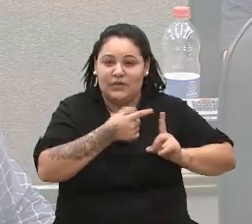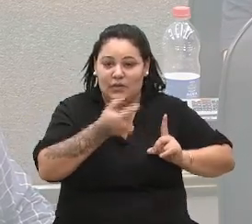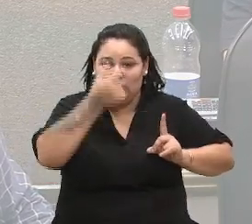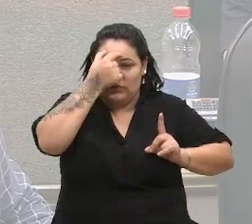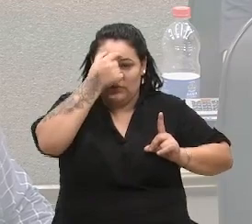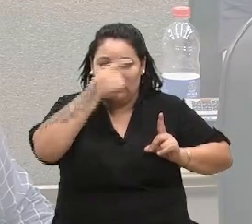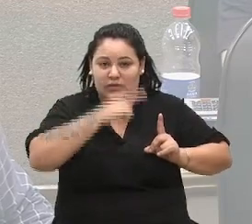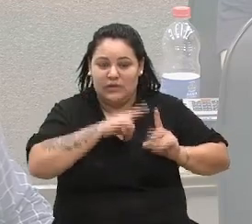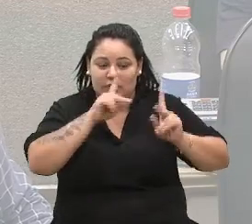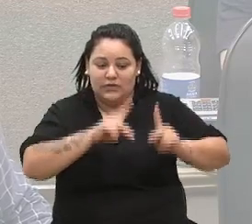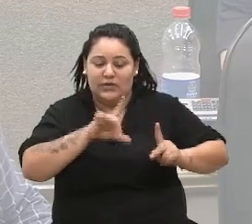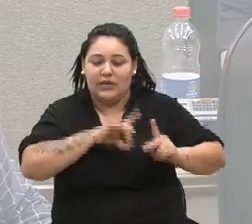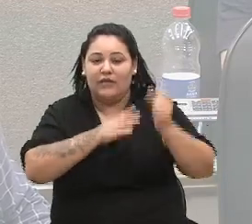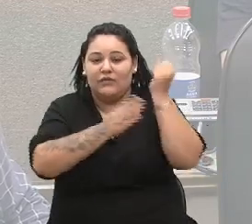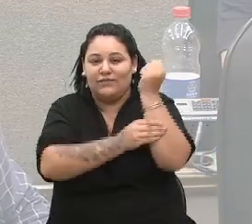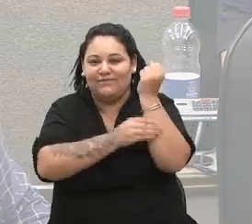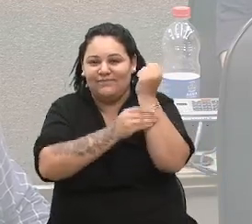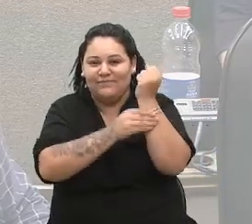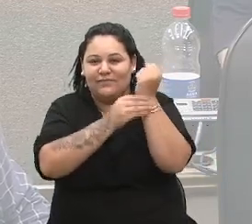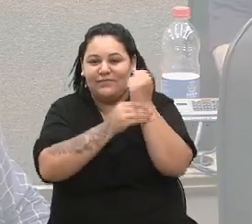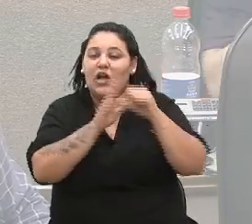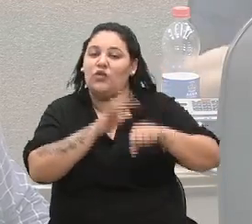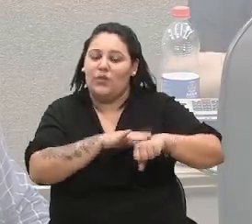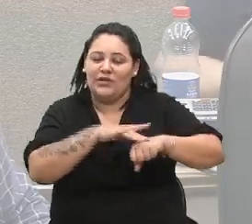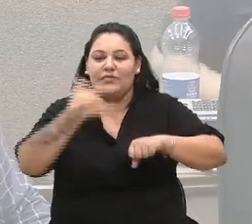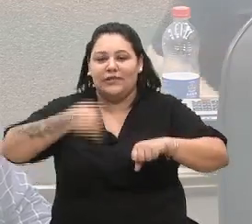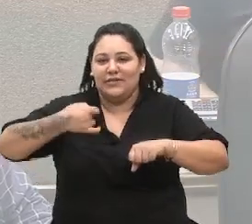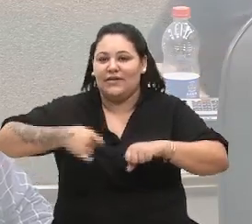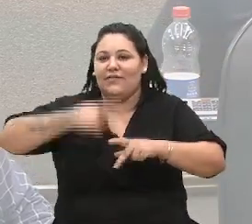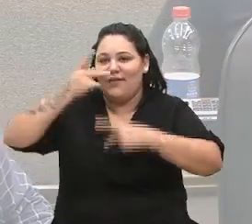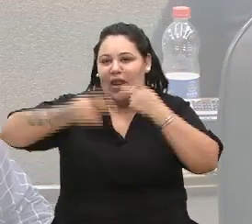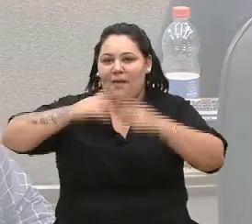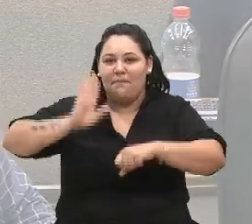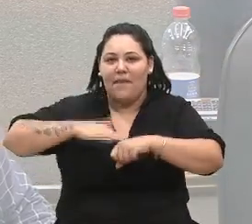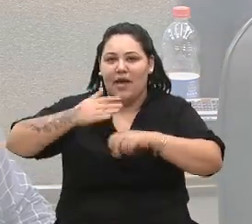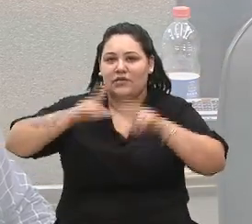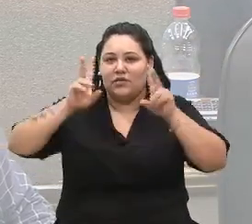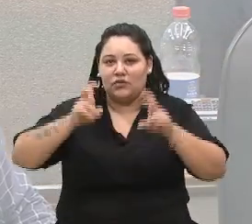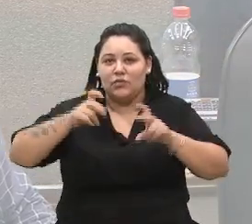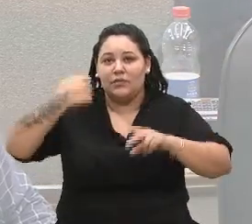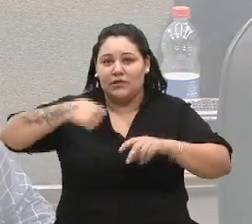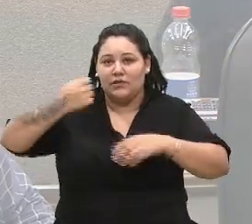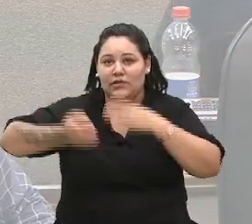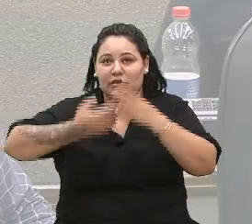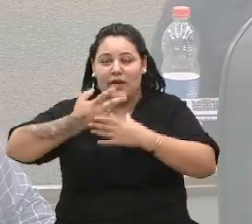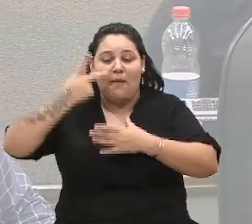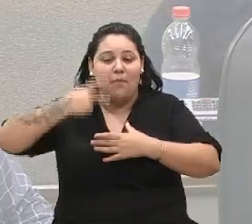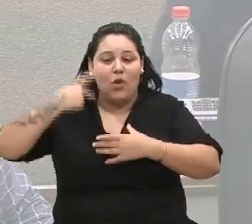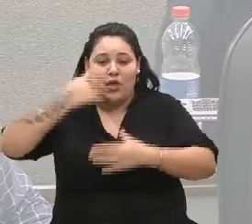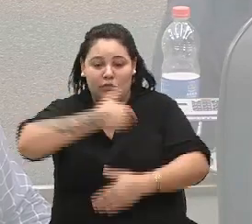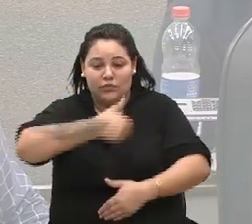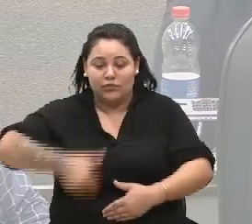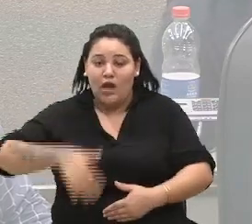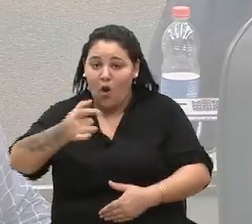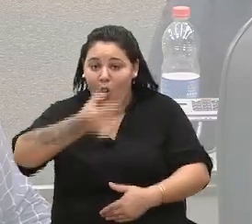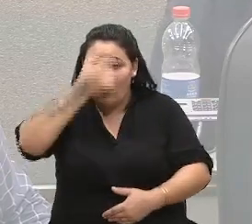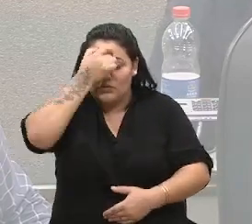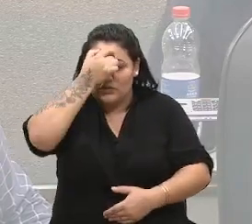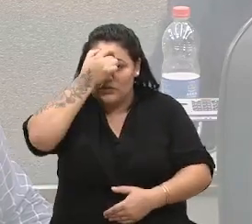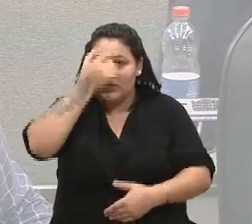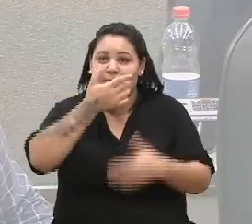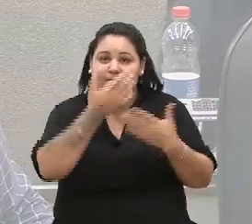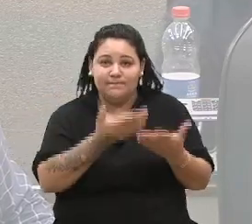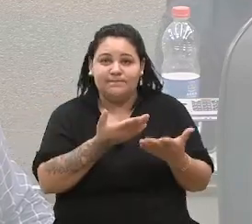fibromialgia, e a gente precisa falar mais sobre esse assunto, precisa pensar em políticas públicas, em conscientizar, é